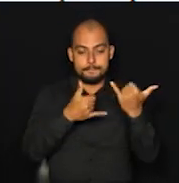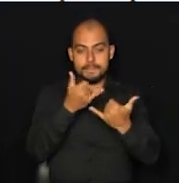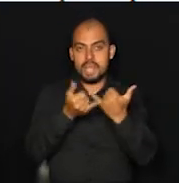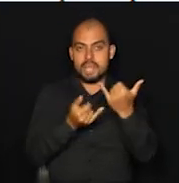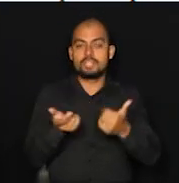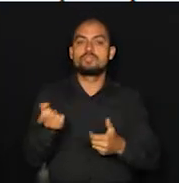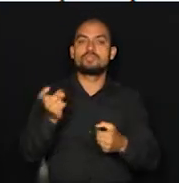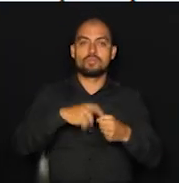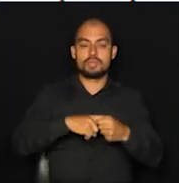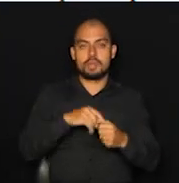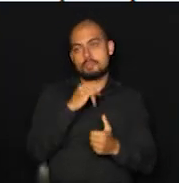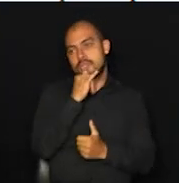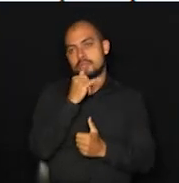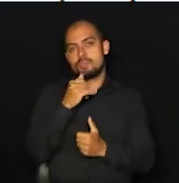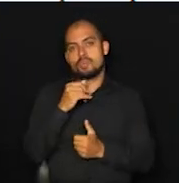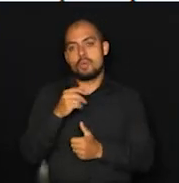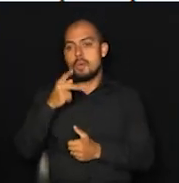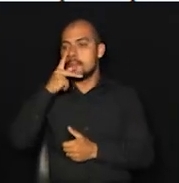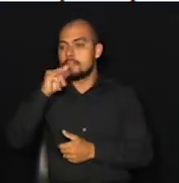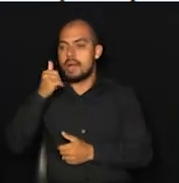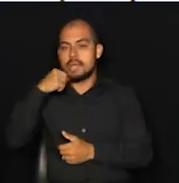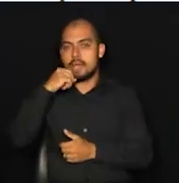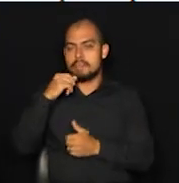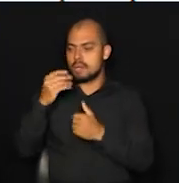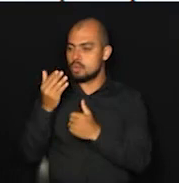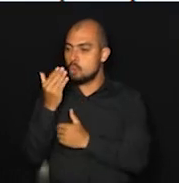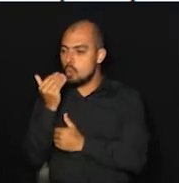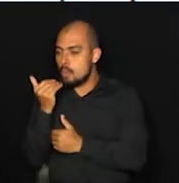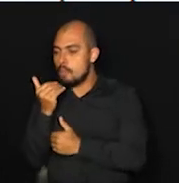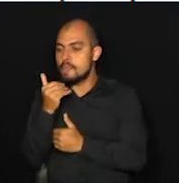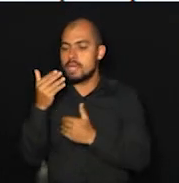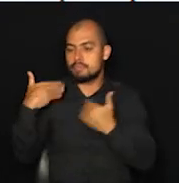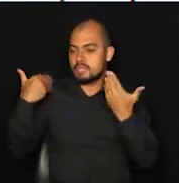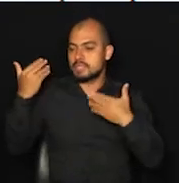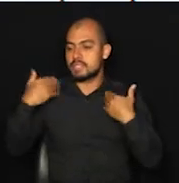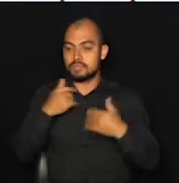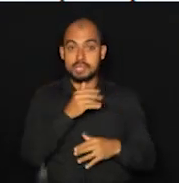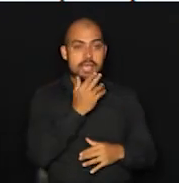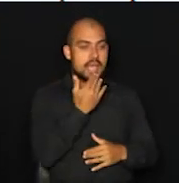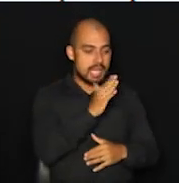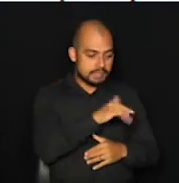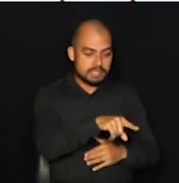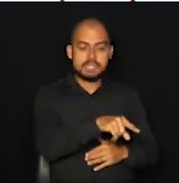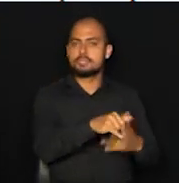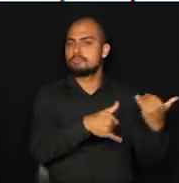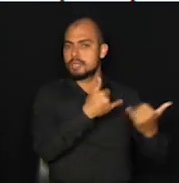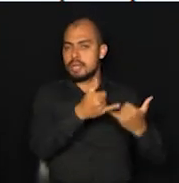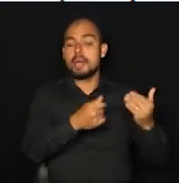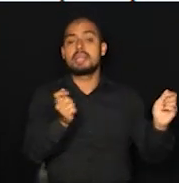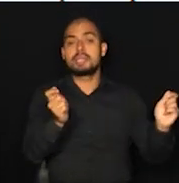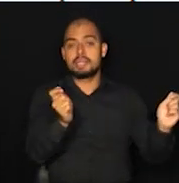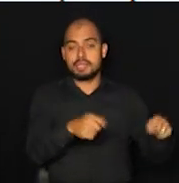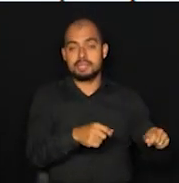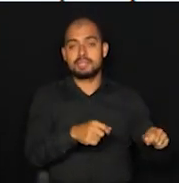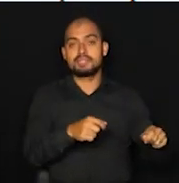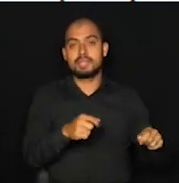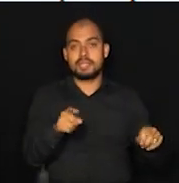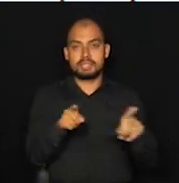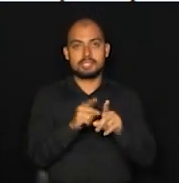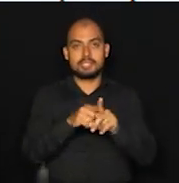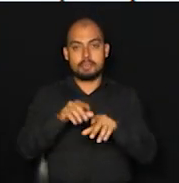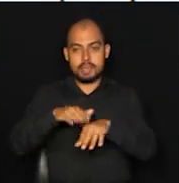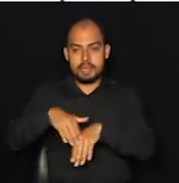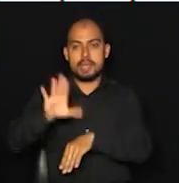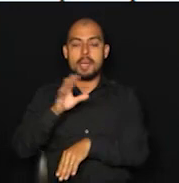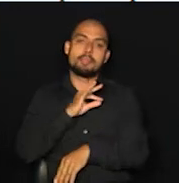que enquanto os pais estão ali comendo alguma coisa, passeando, curtindo a feira, crianças podem brincar. E também a possibilidade do aumento de